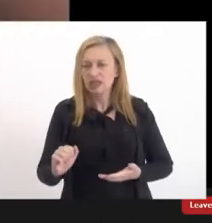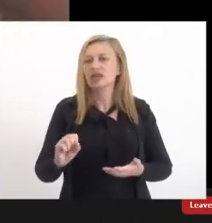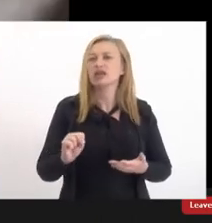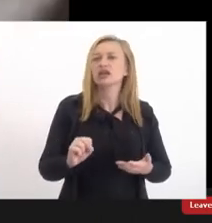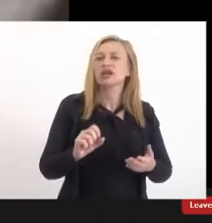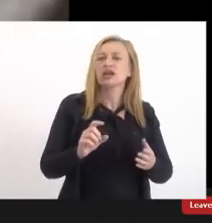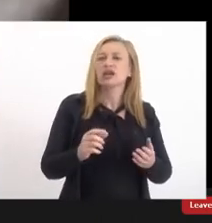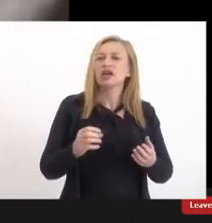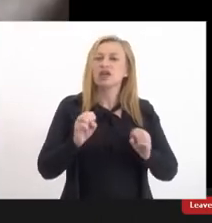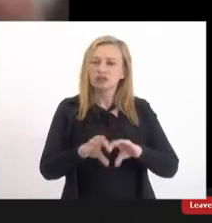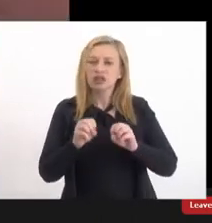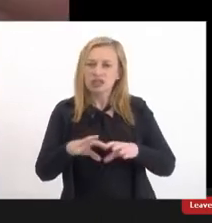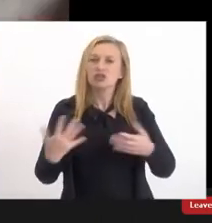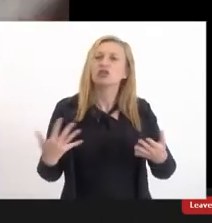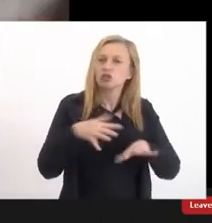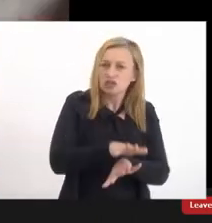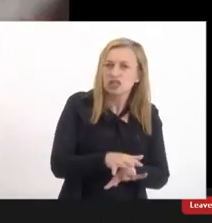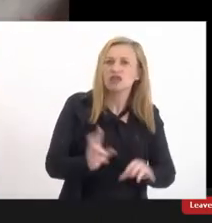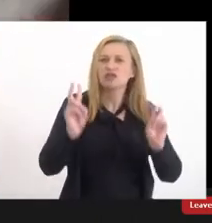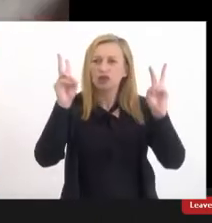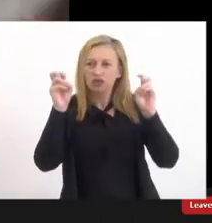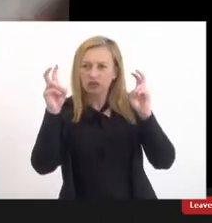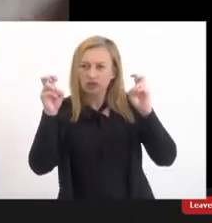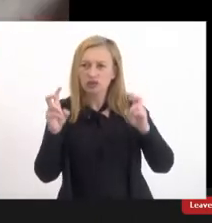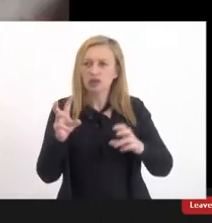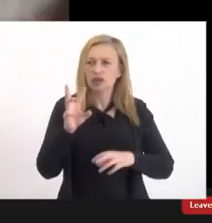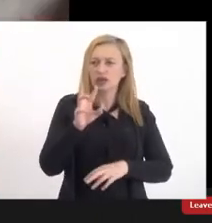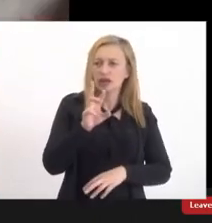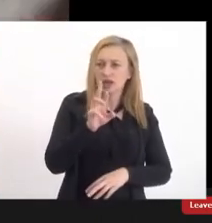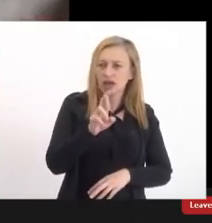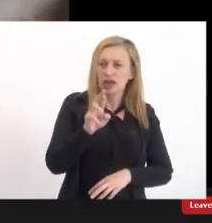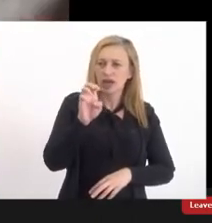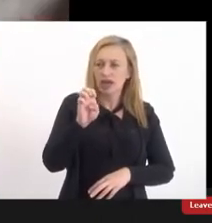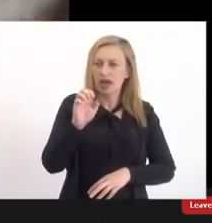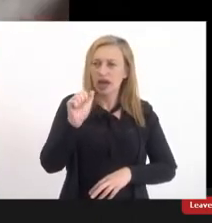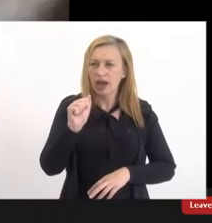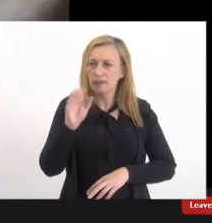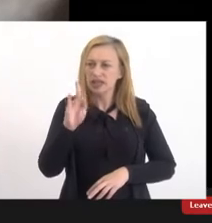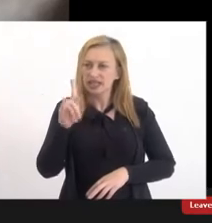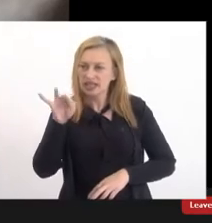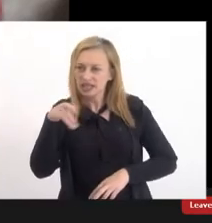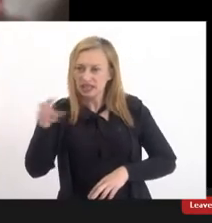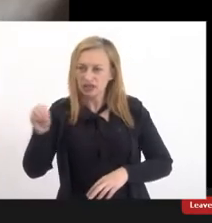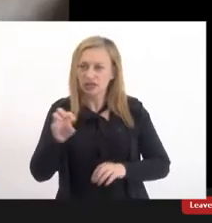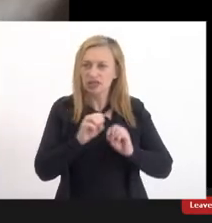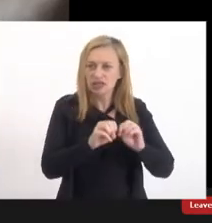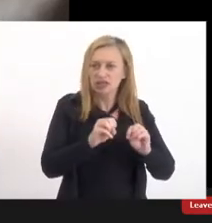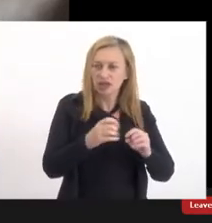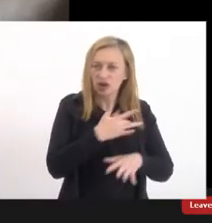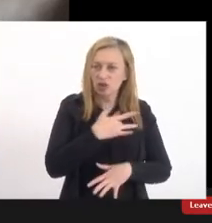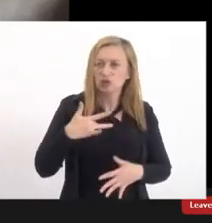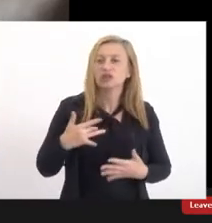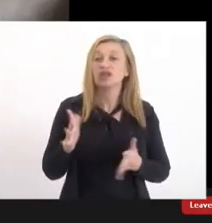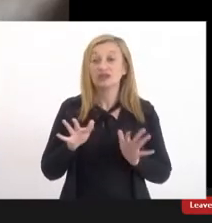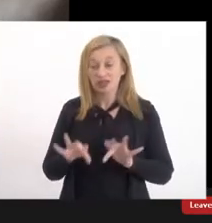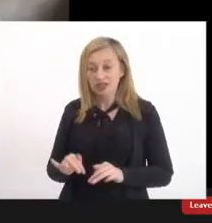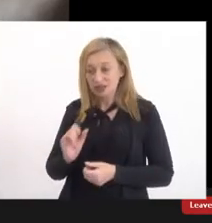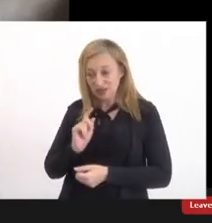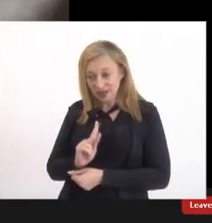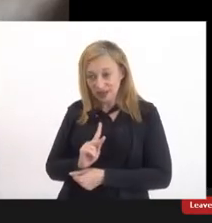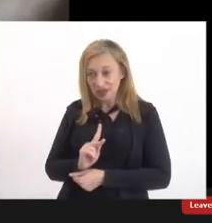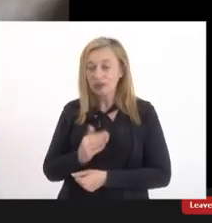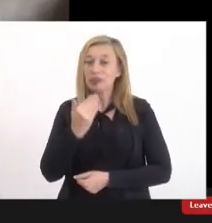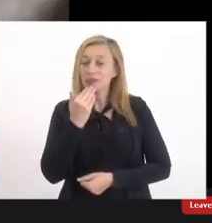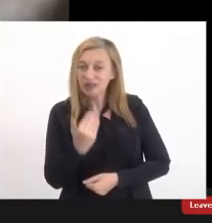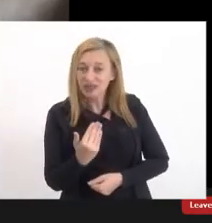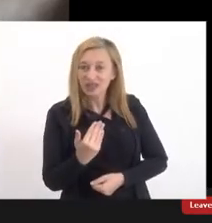inclusiva enfim a questão da reabilitação na saúde concluir ok e aí fica sinceramente o meu